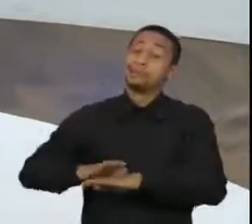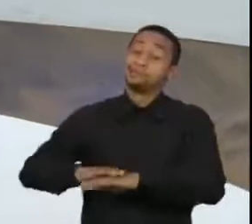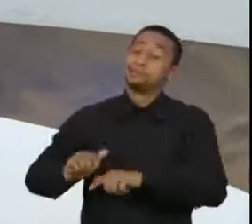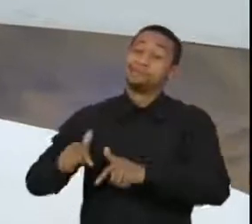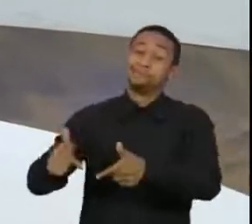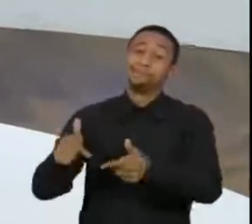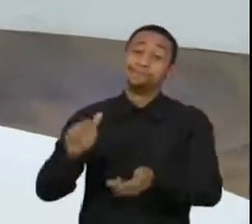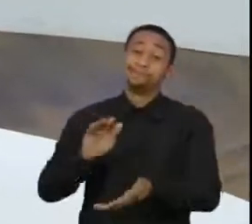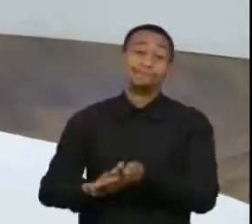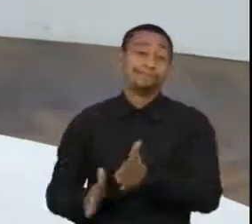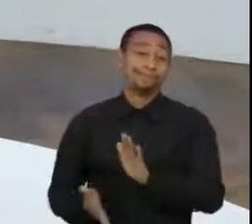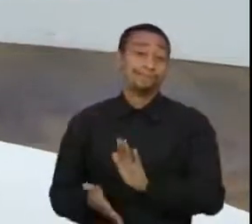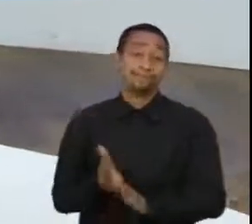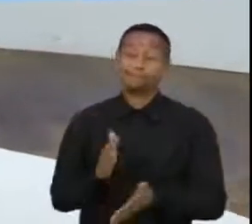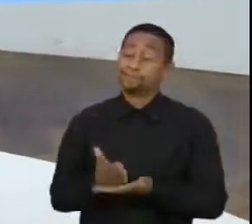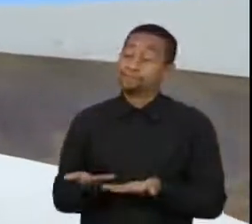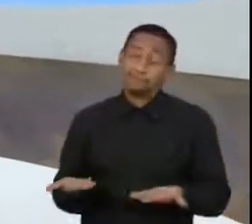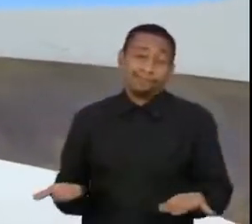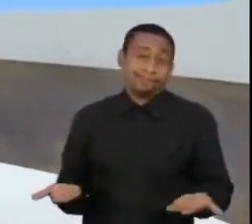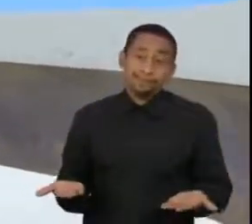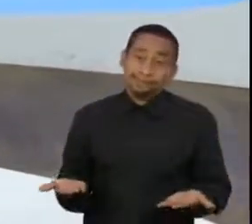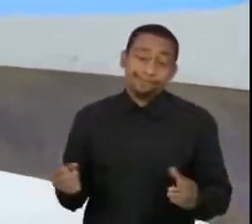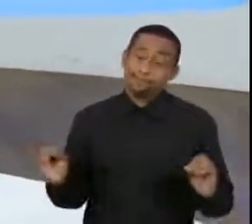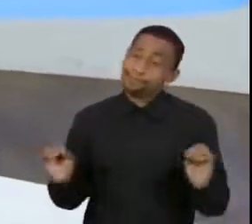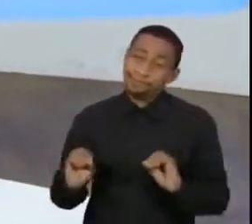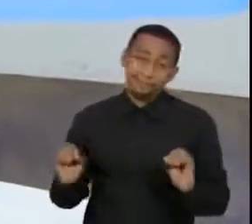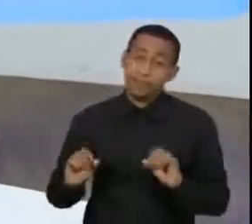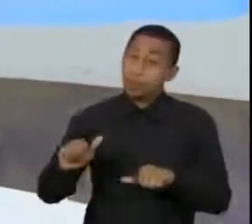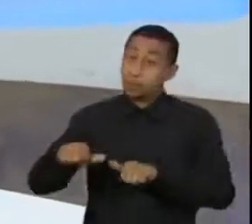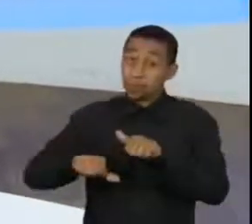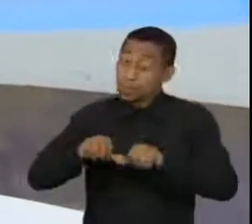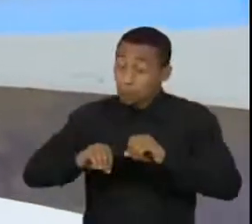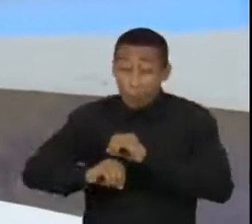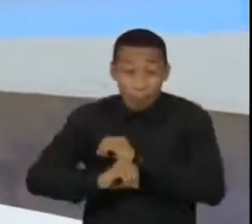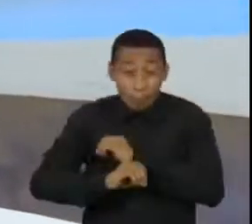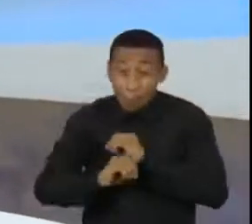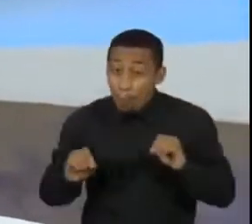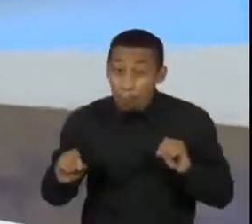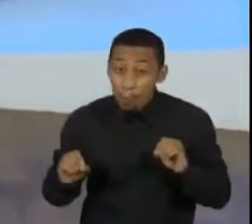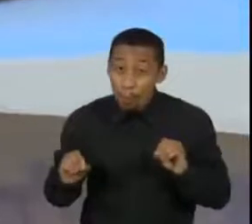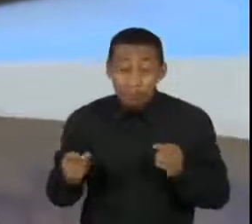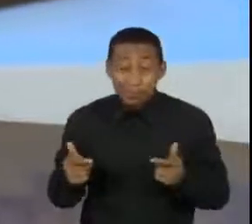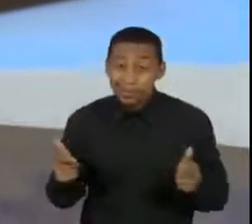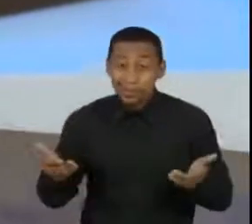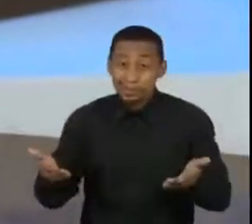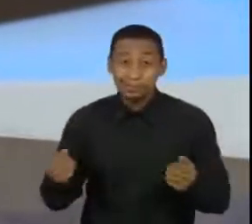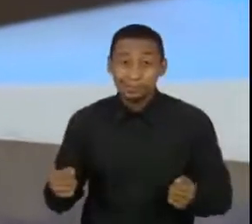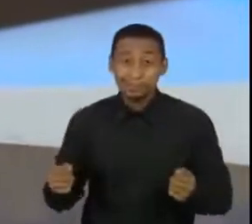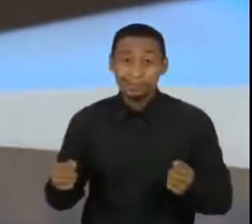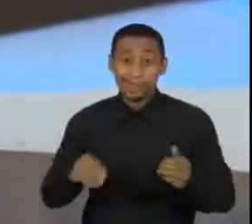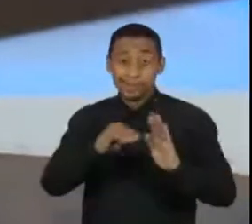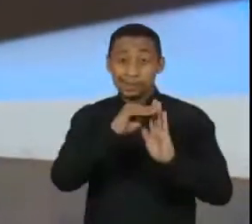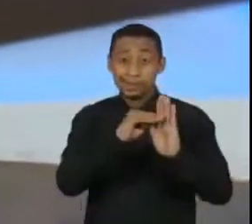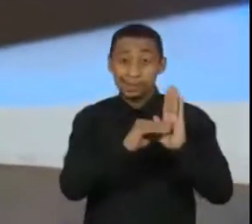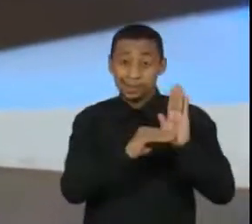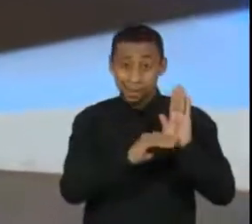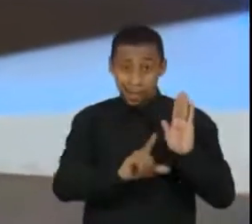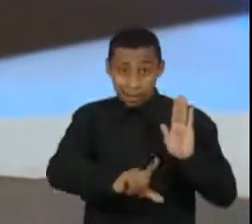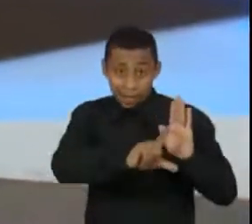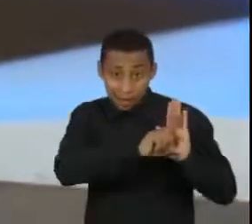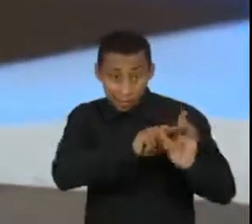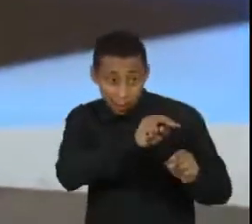estão acontecendo, não está havendo uma mudança relevante nas políticas ambientais do país.